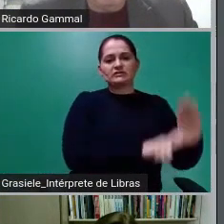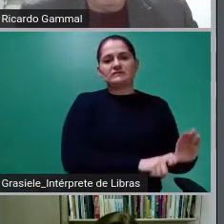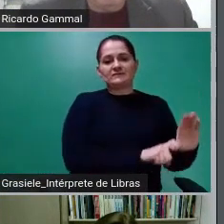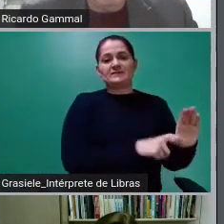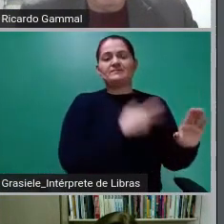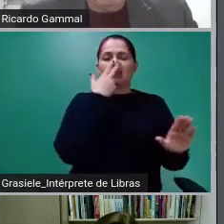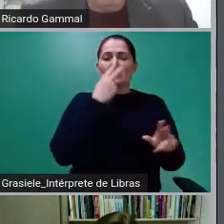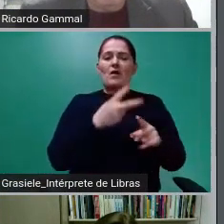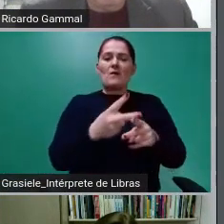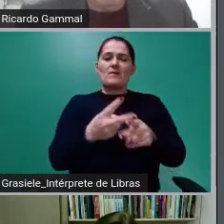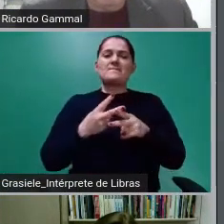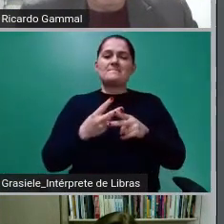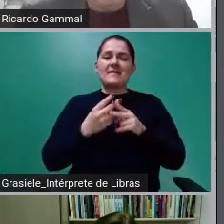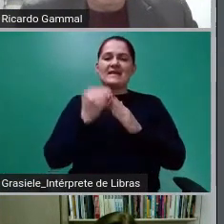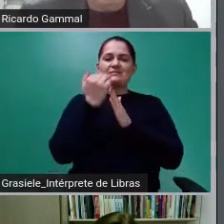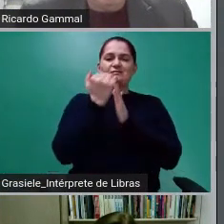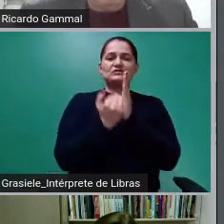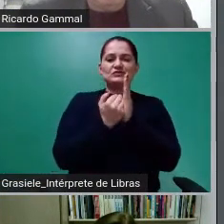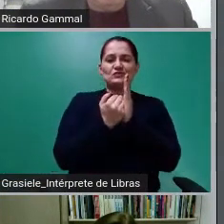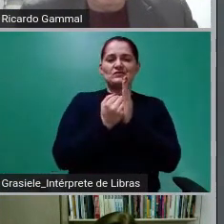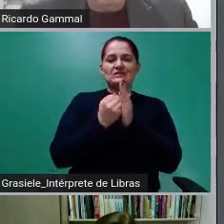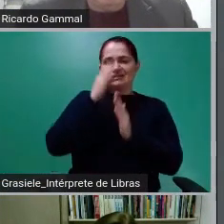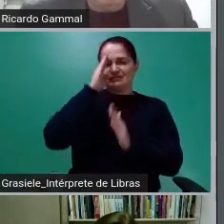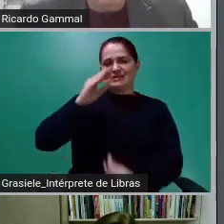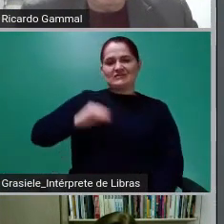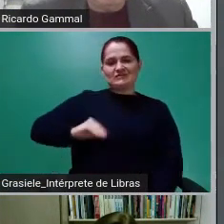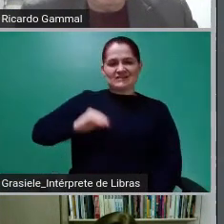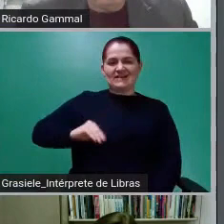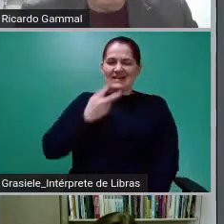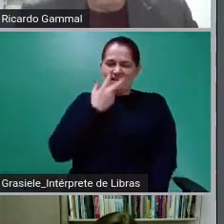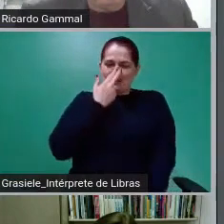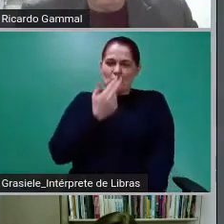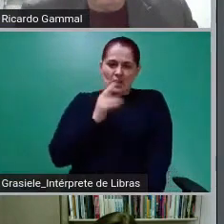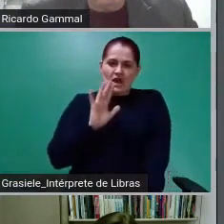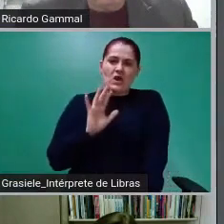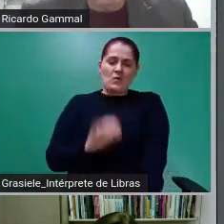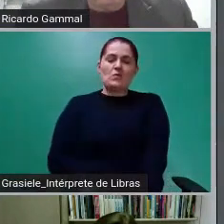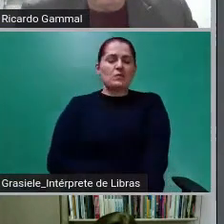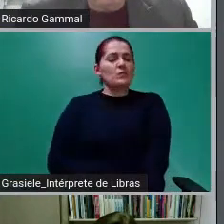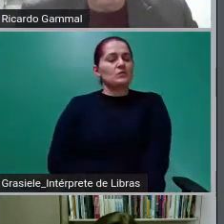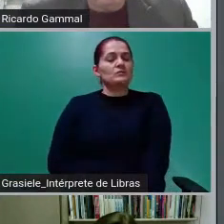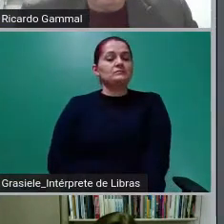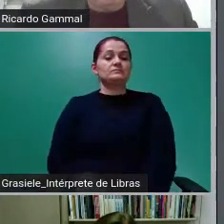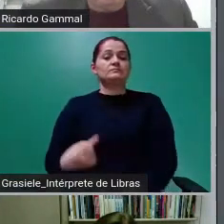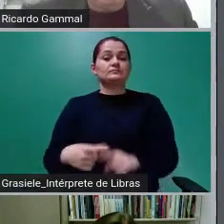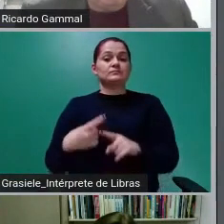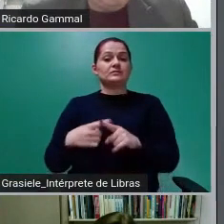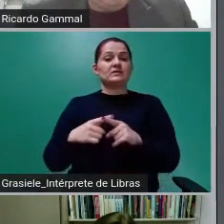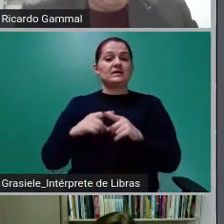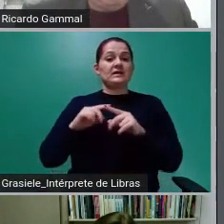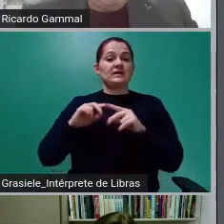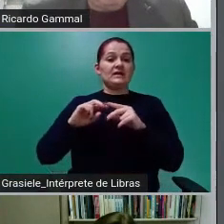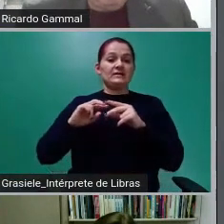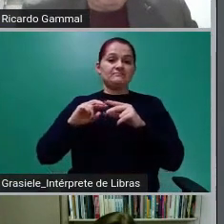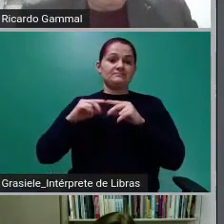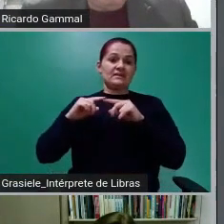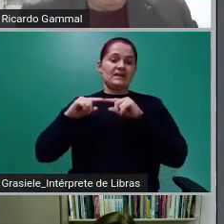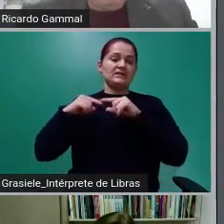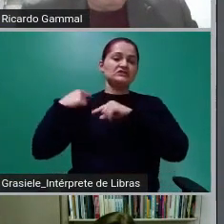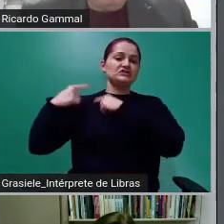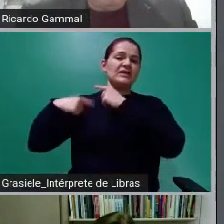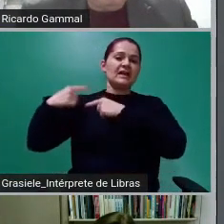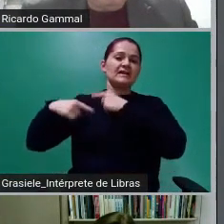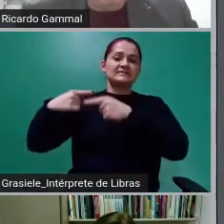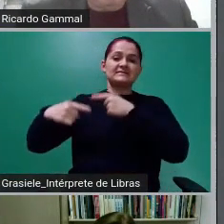consignado com o comprometimento de todas as gerações atuais e futuras. Então,